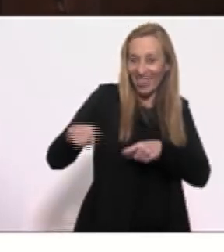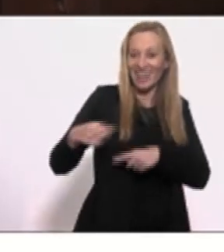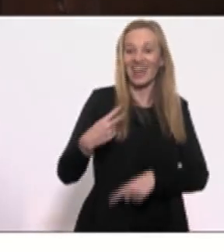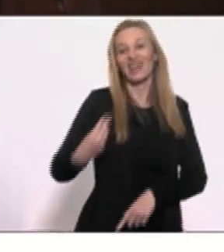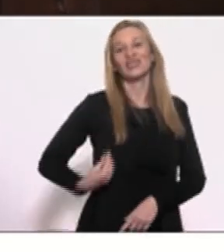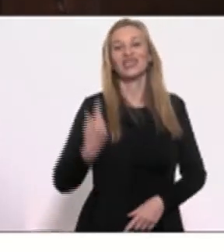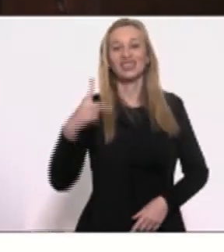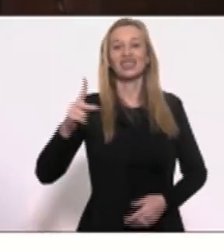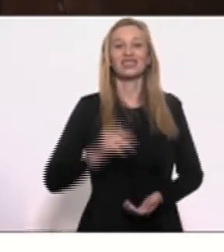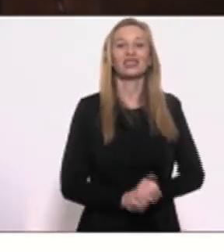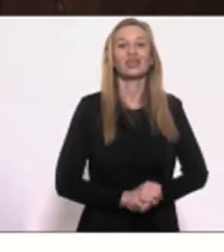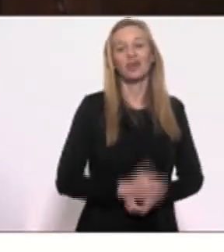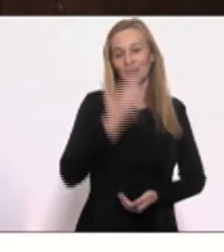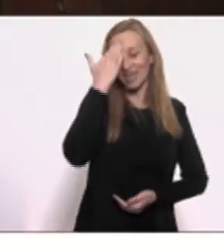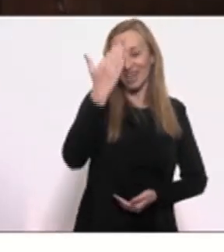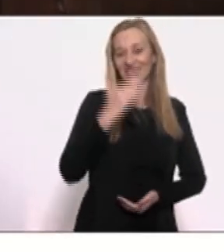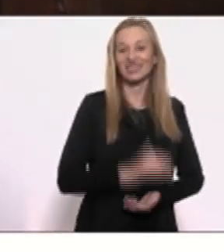vida deles muito obrigado presidente